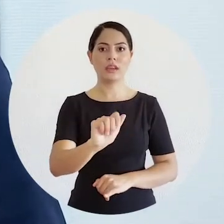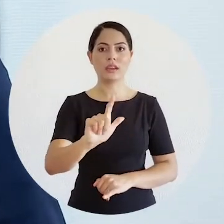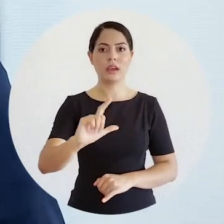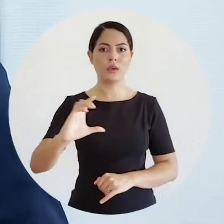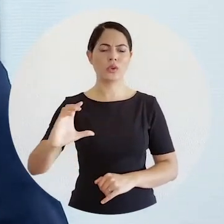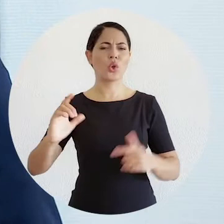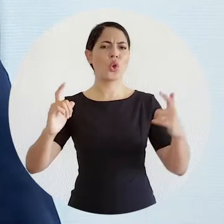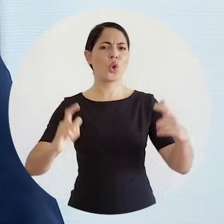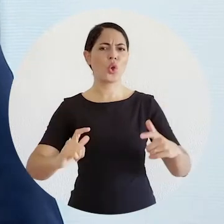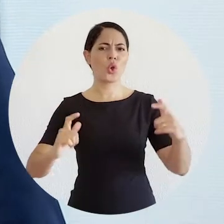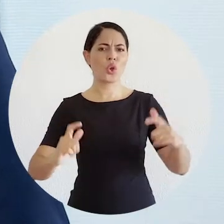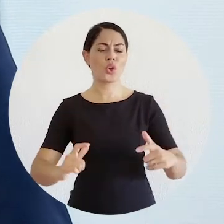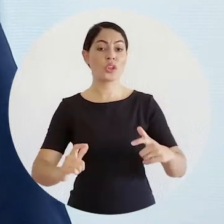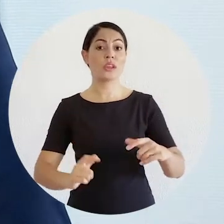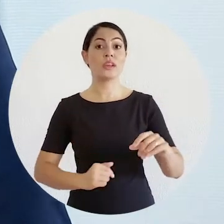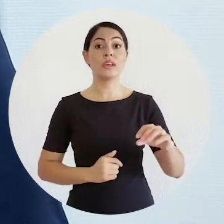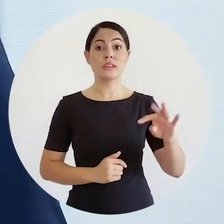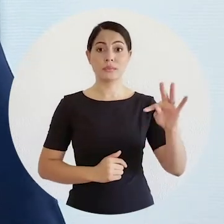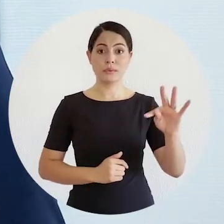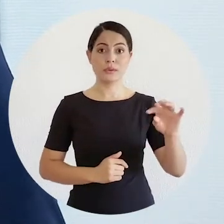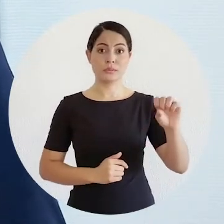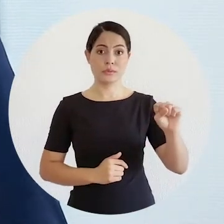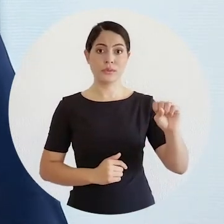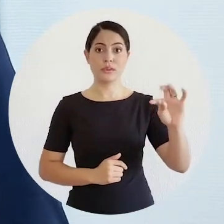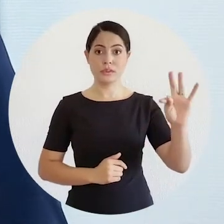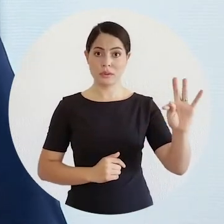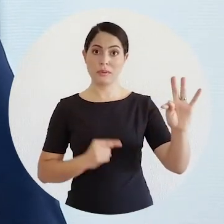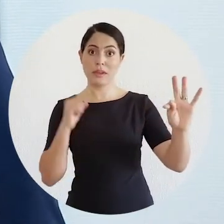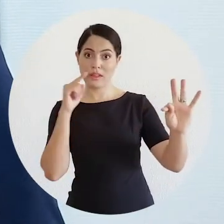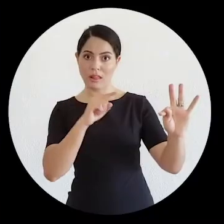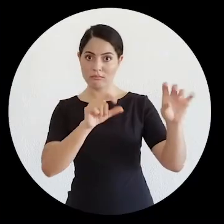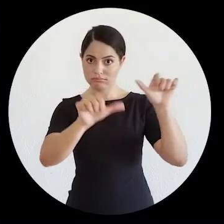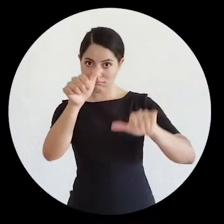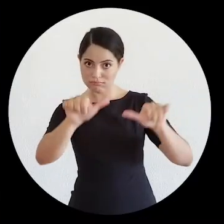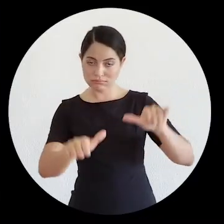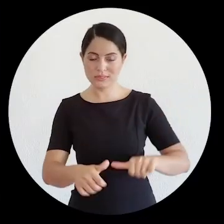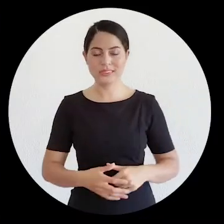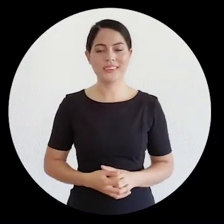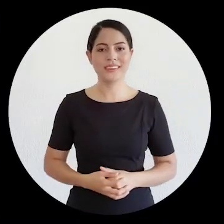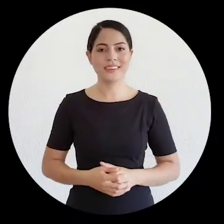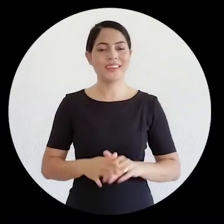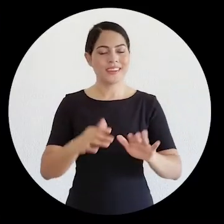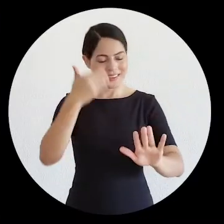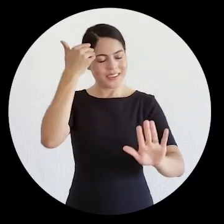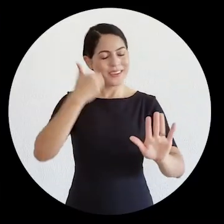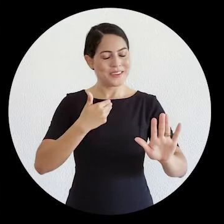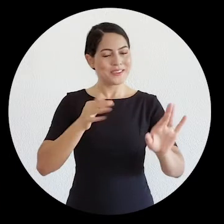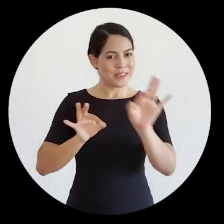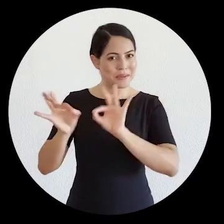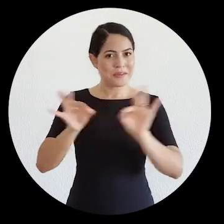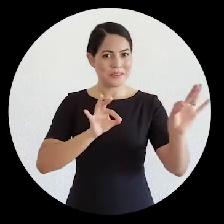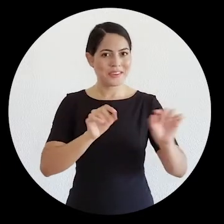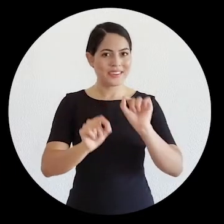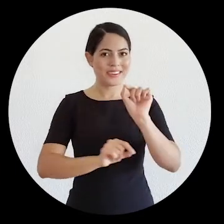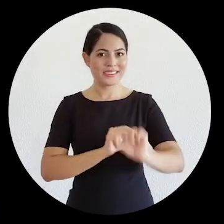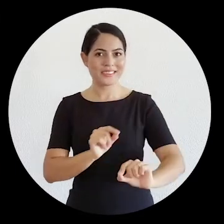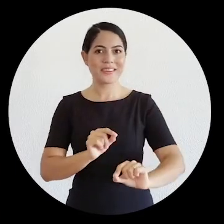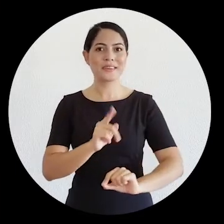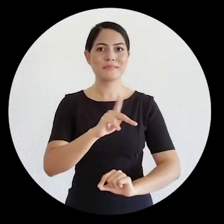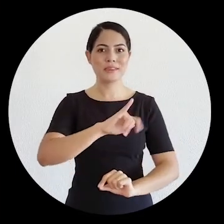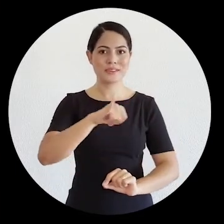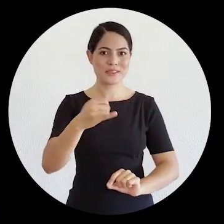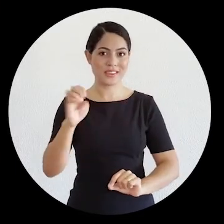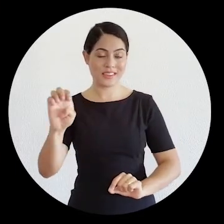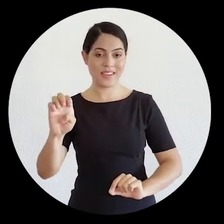análise em sessão do Tribunal Superior do Trabalho. Acompanhe. Eu me preparei para uma sustentação em relação ao PJE,